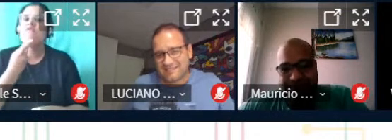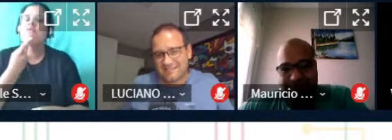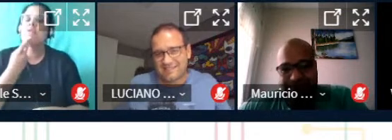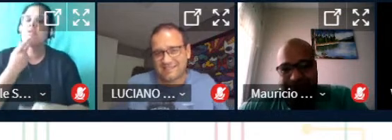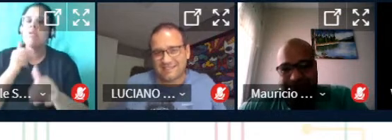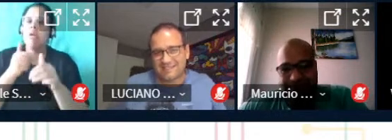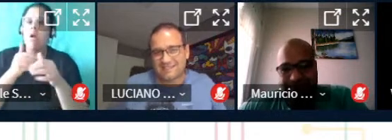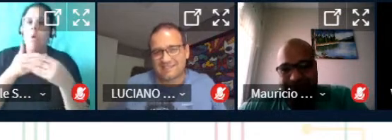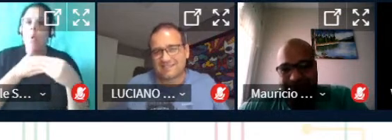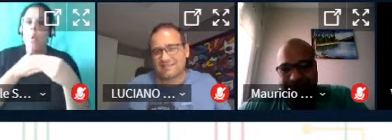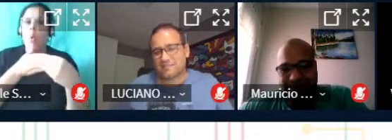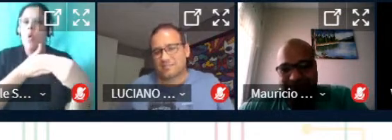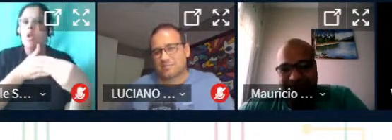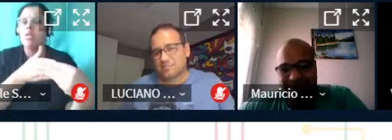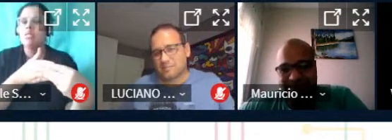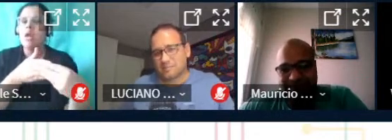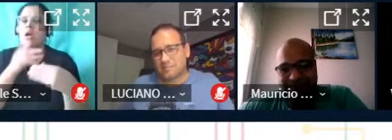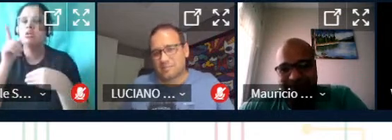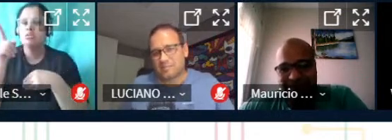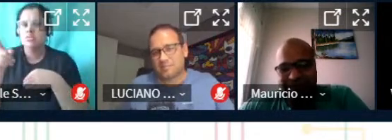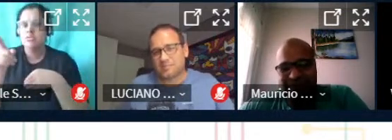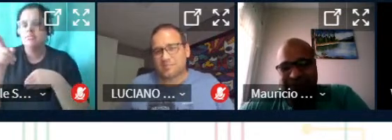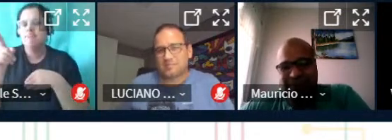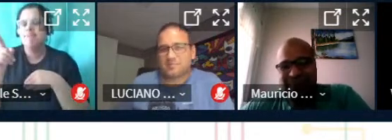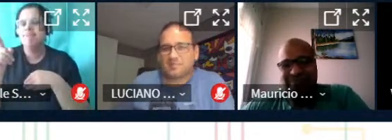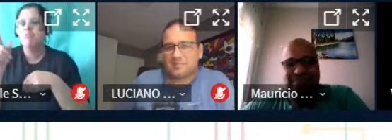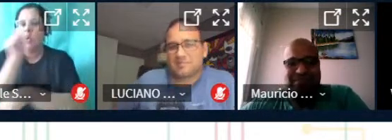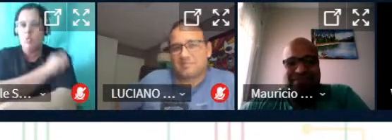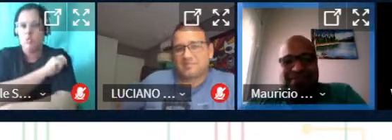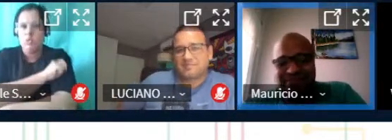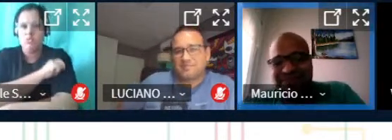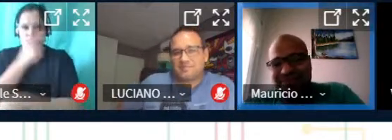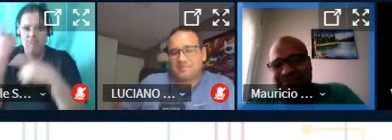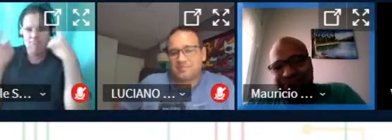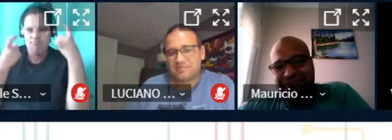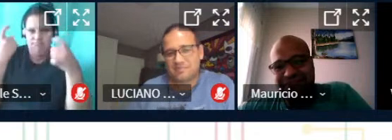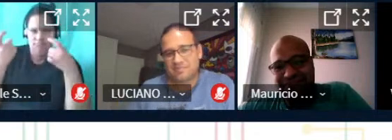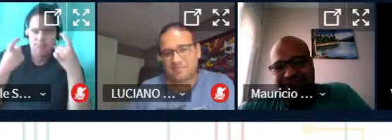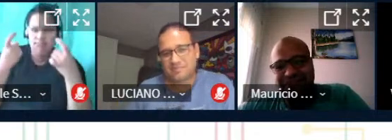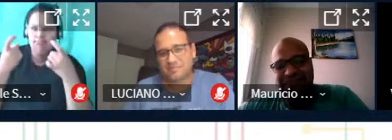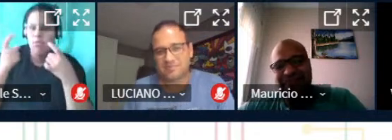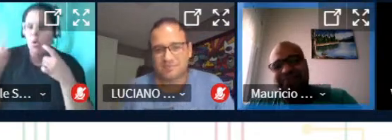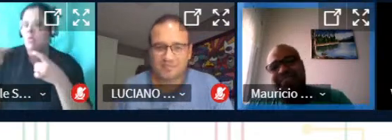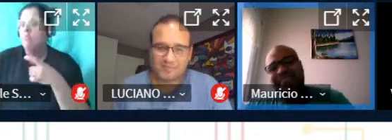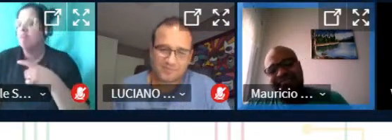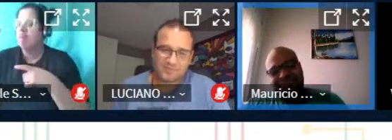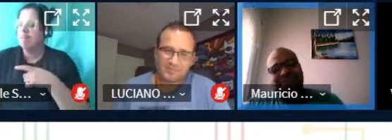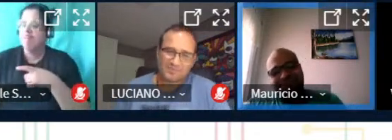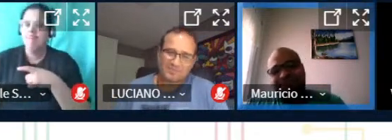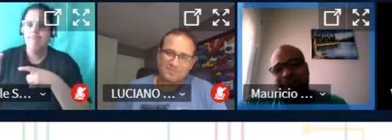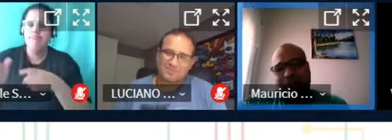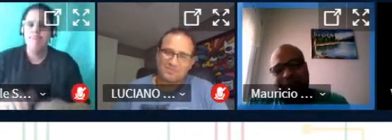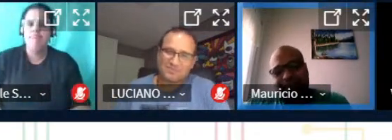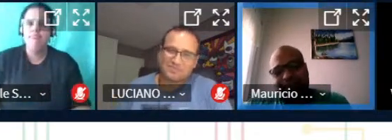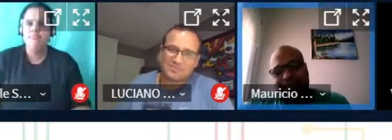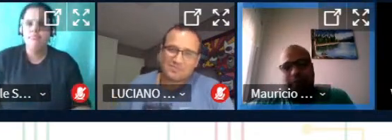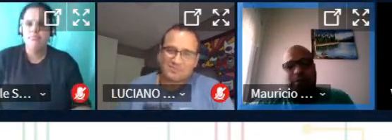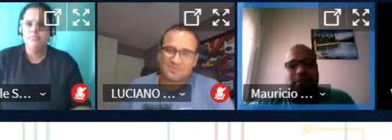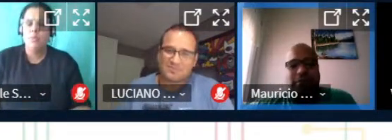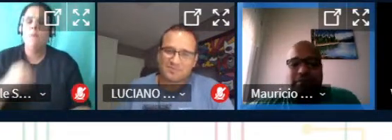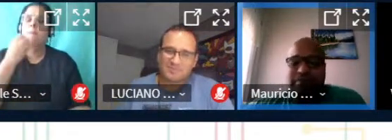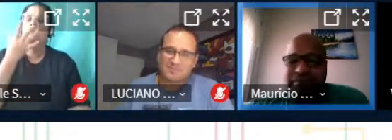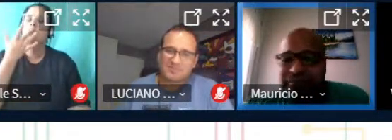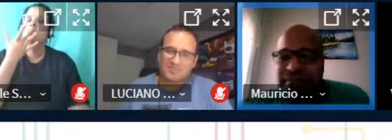gurizada fazendo ciência dessa forma preocupados com o outro não é? Boa tarde